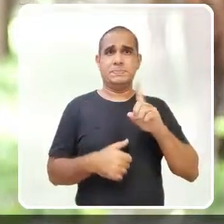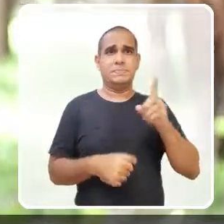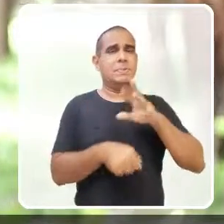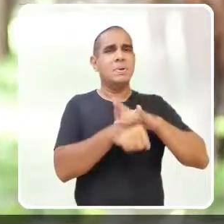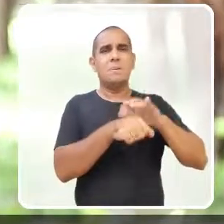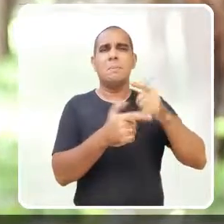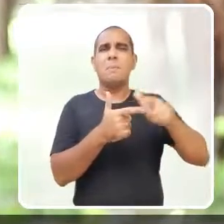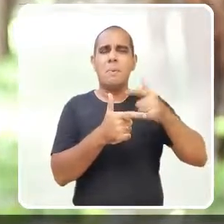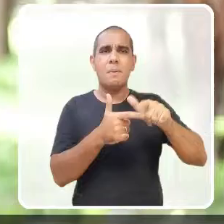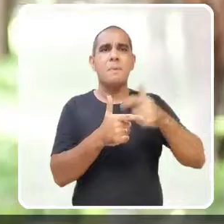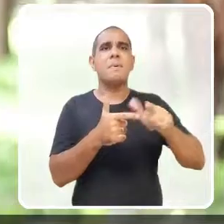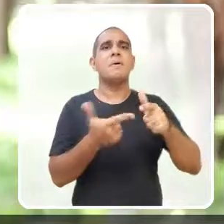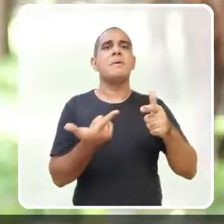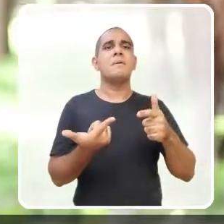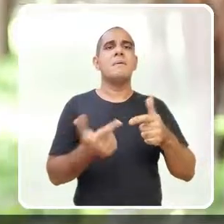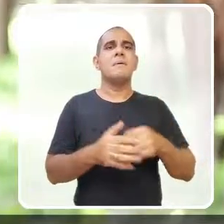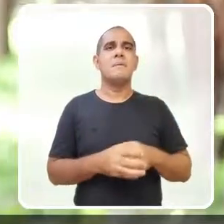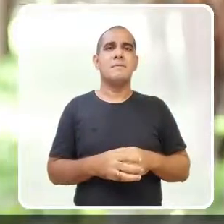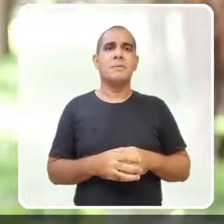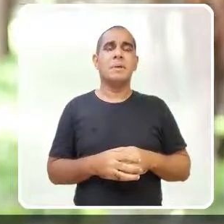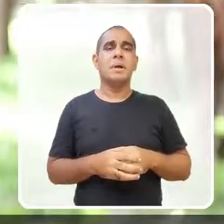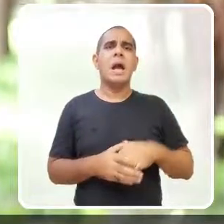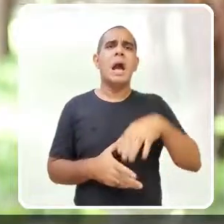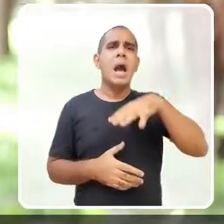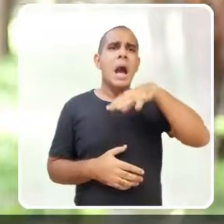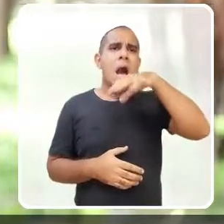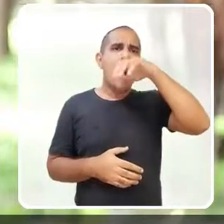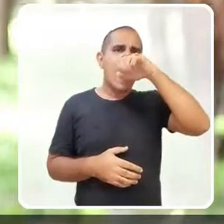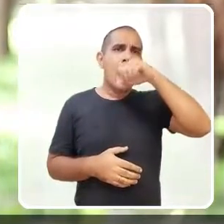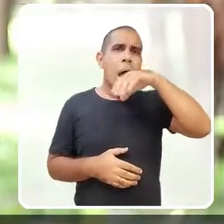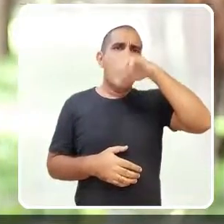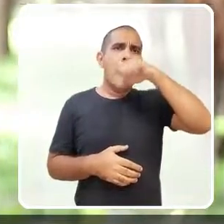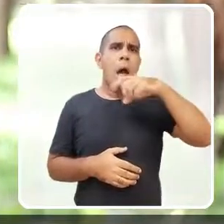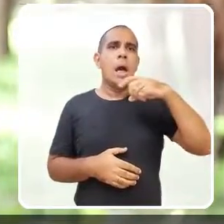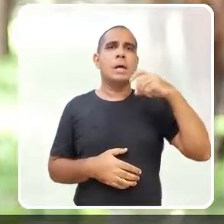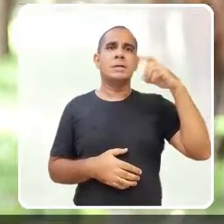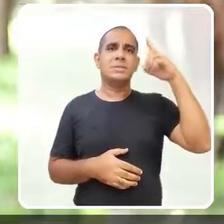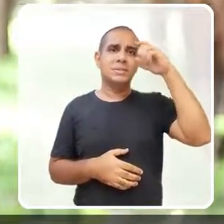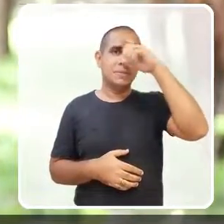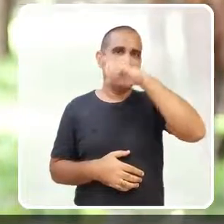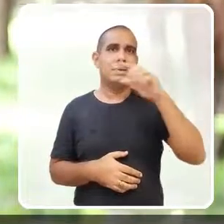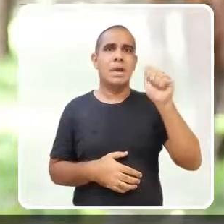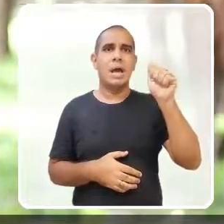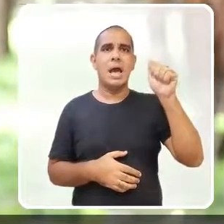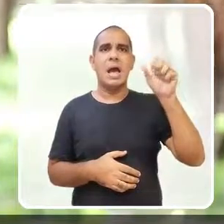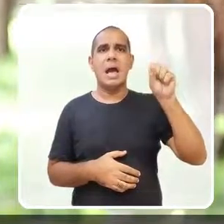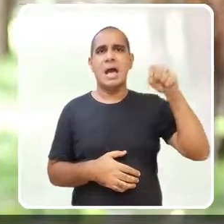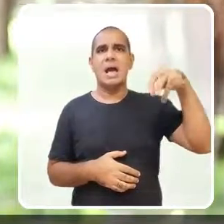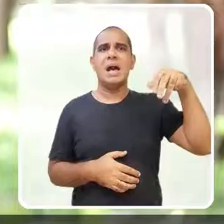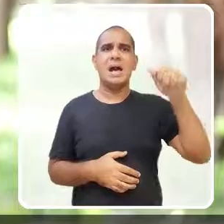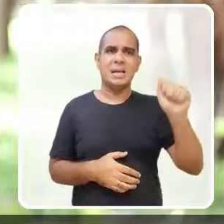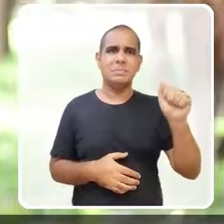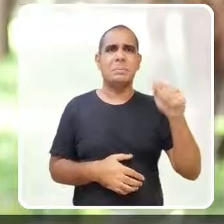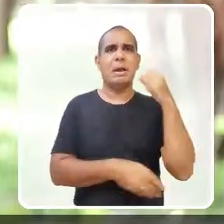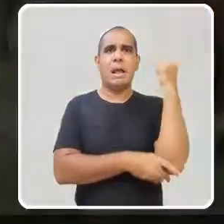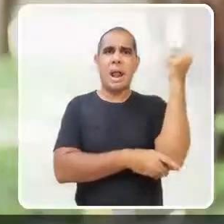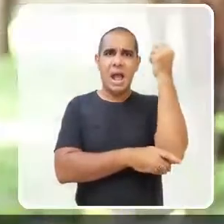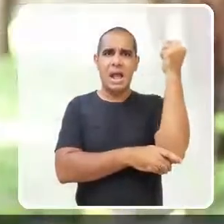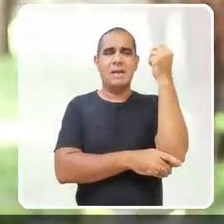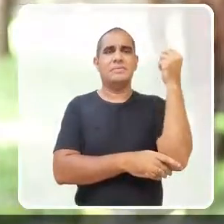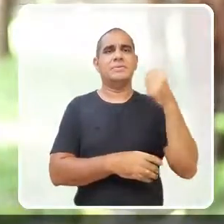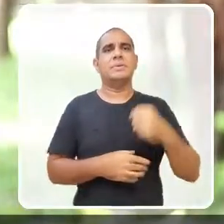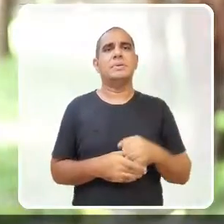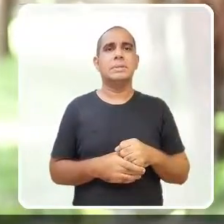criança ter infecções respiratórias de repetição ou até mesmo asma e uma asma de um prognóstico mais severo.